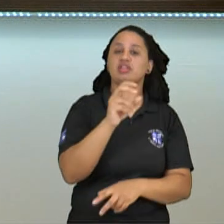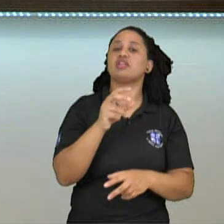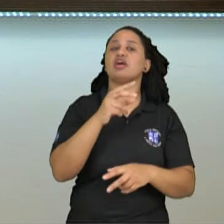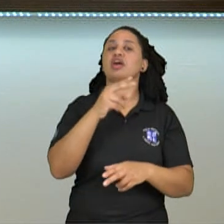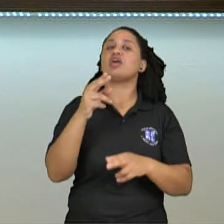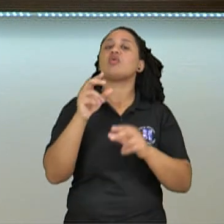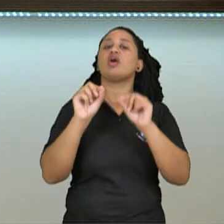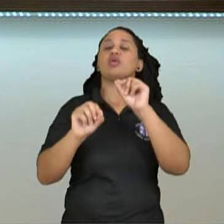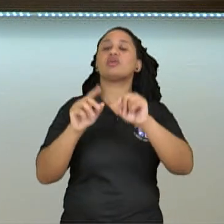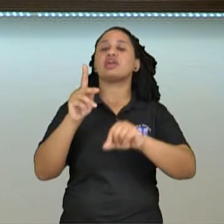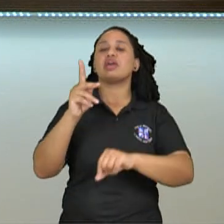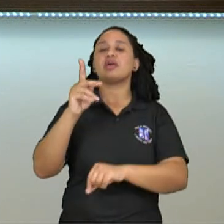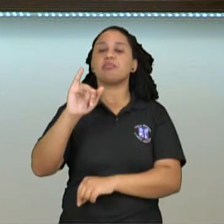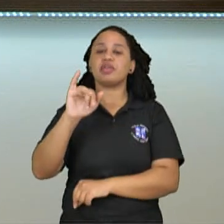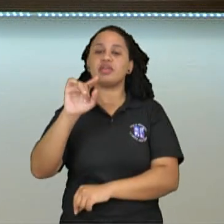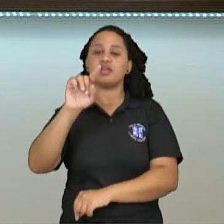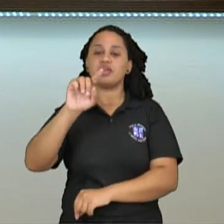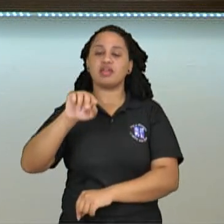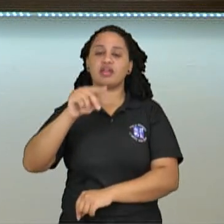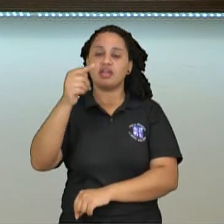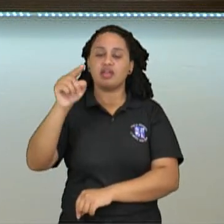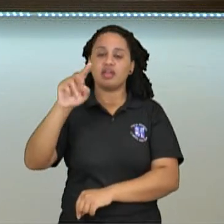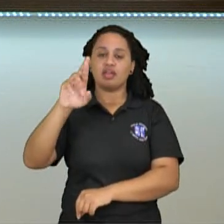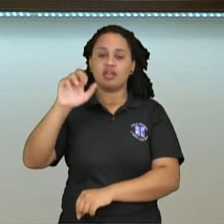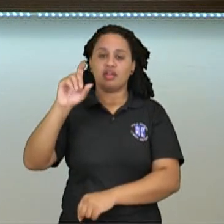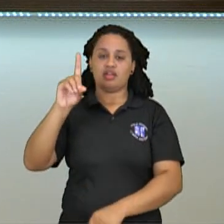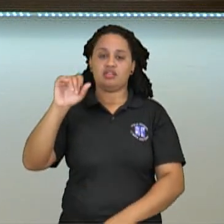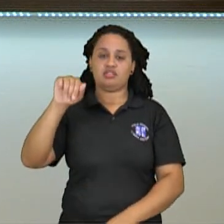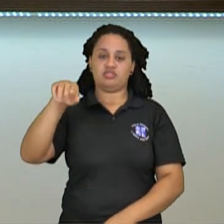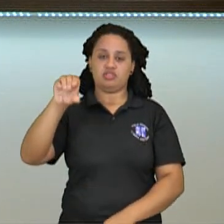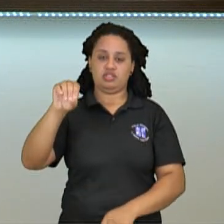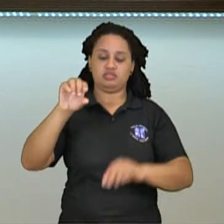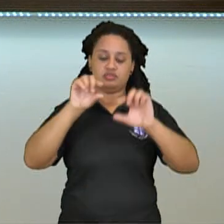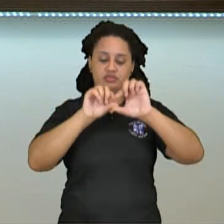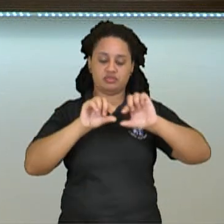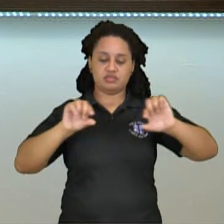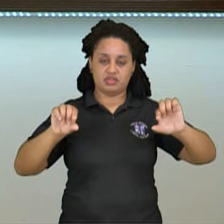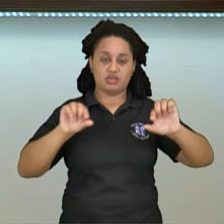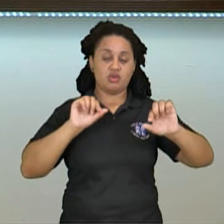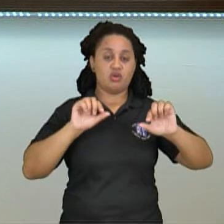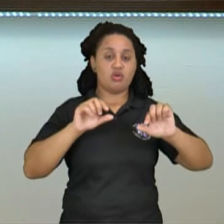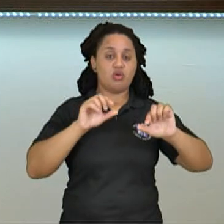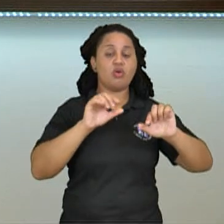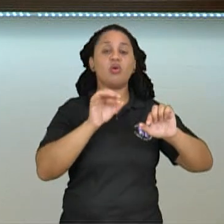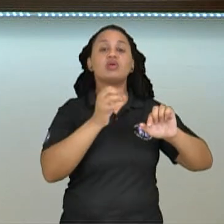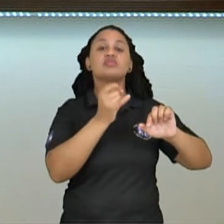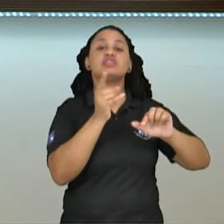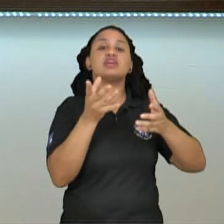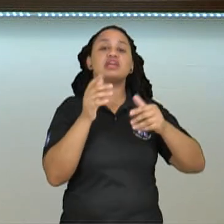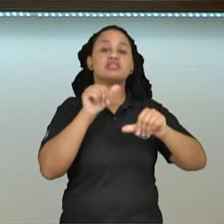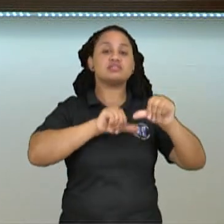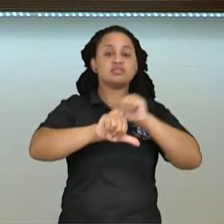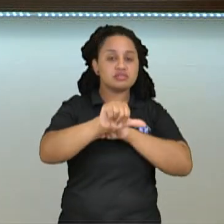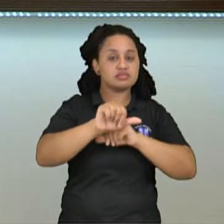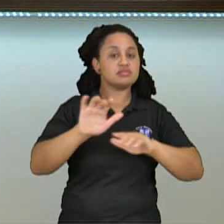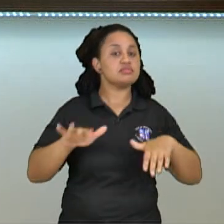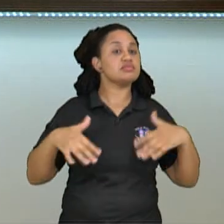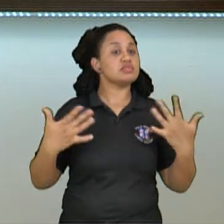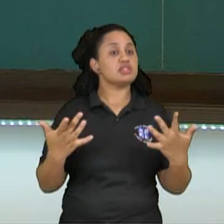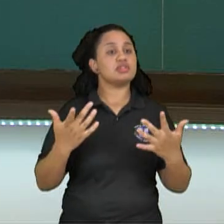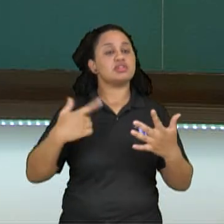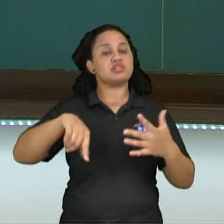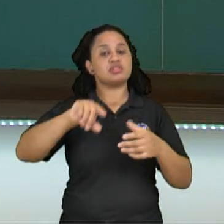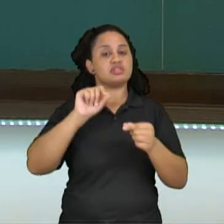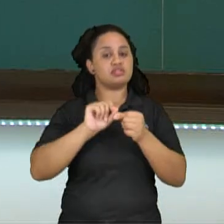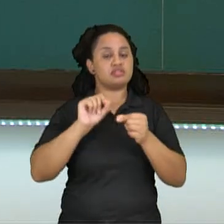a pi radianos. E na linha de baixo, o ângulo que você quer transformar. Ok? Então, nós fazemos